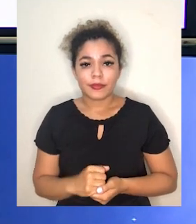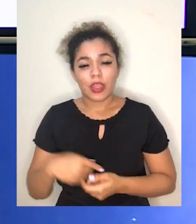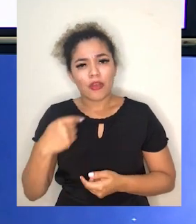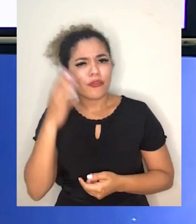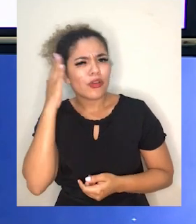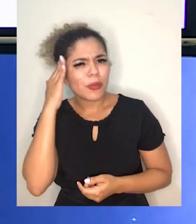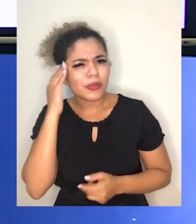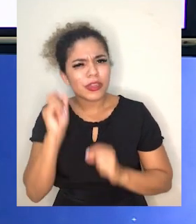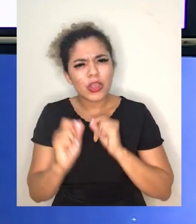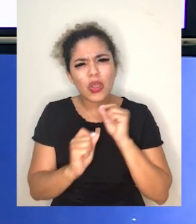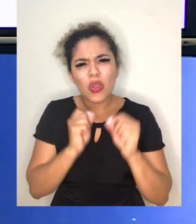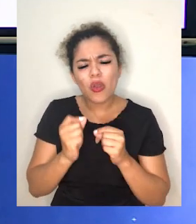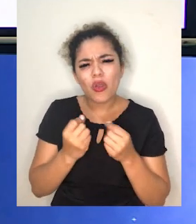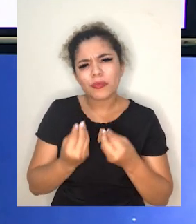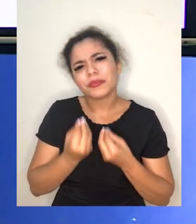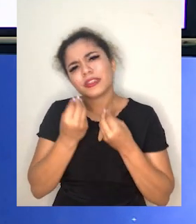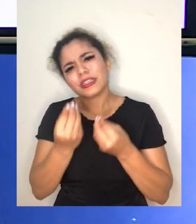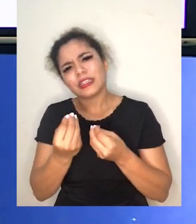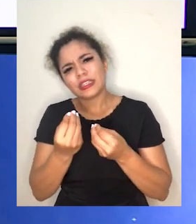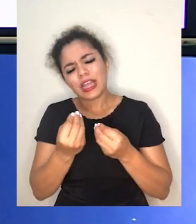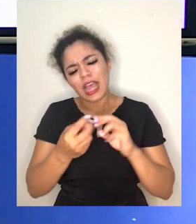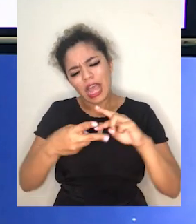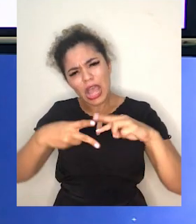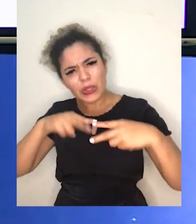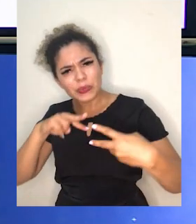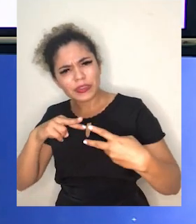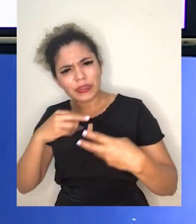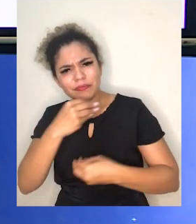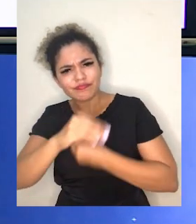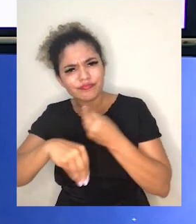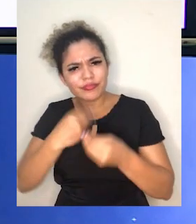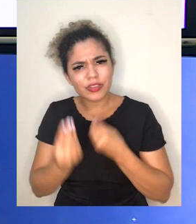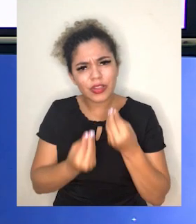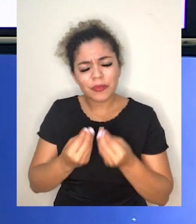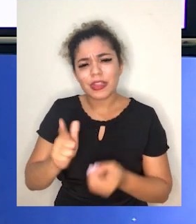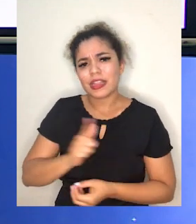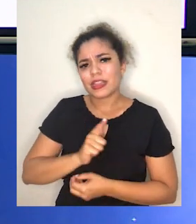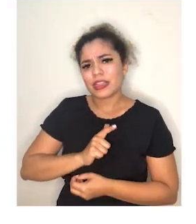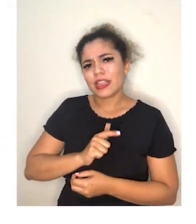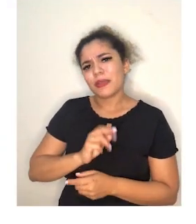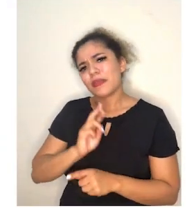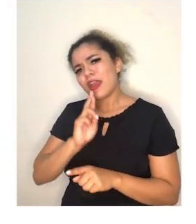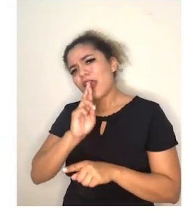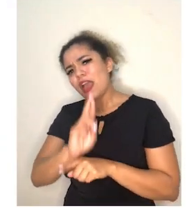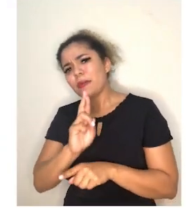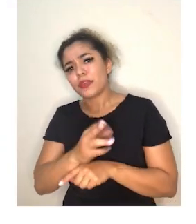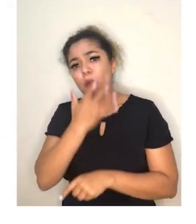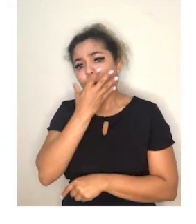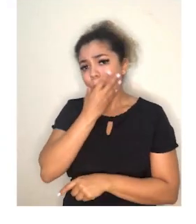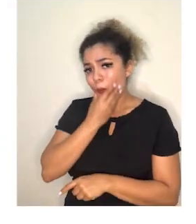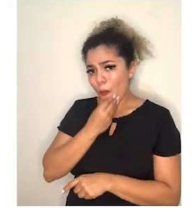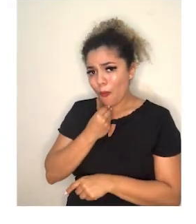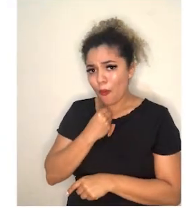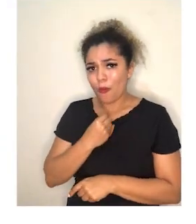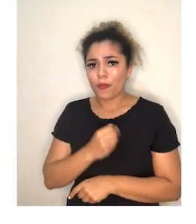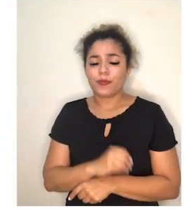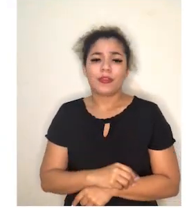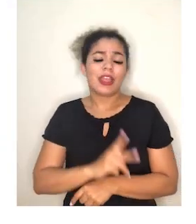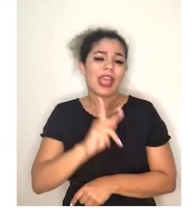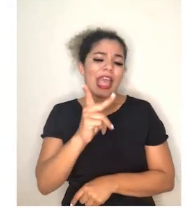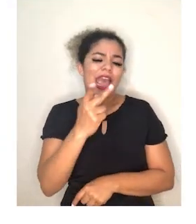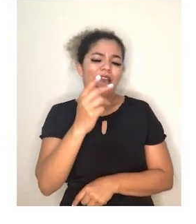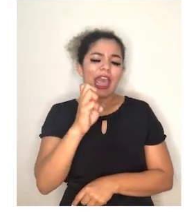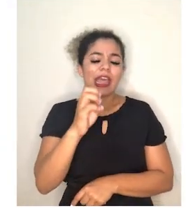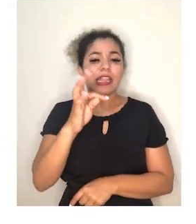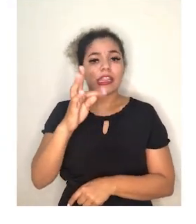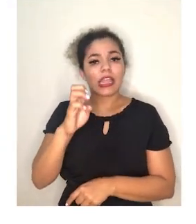Vamos entender como que se dá esse cruzamento genético? Aqui nós temos a representação de um homem heterozigoto. O que